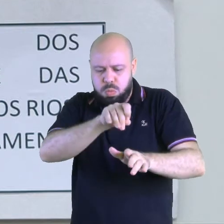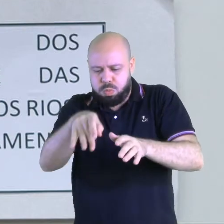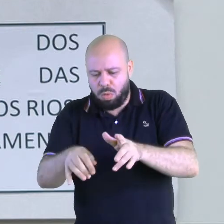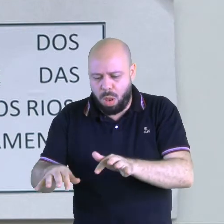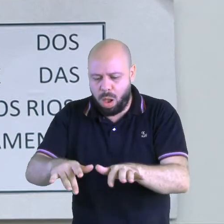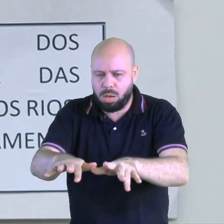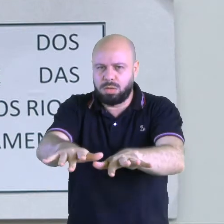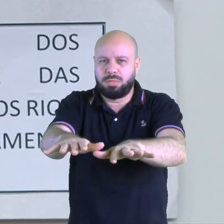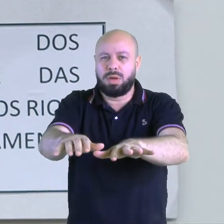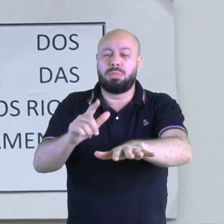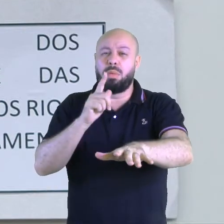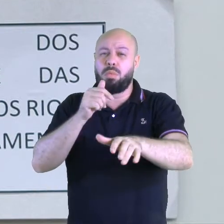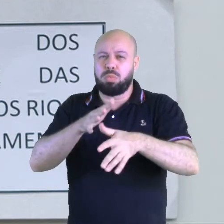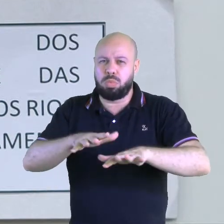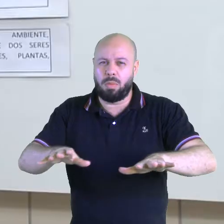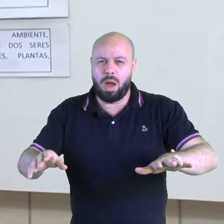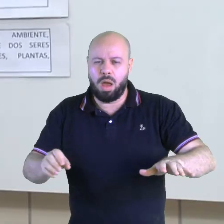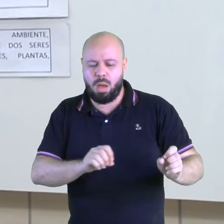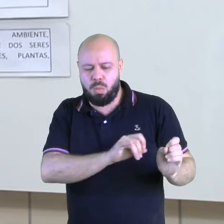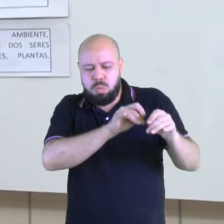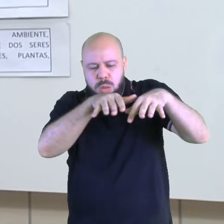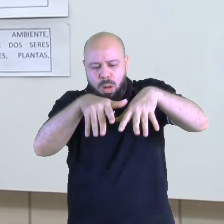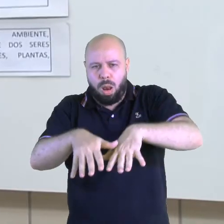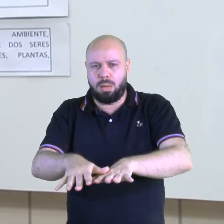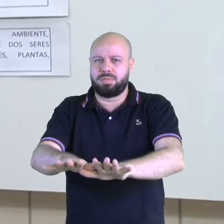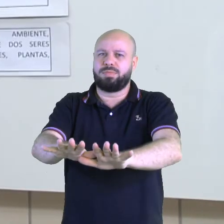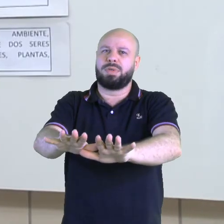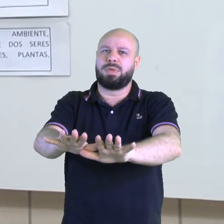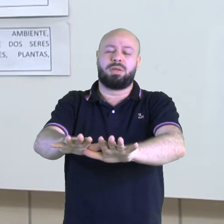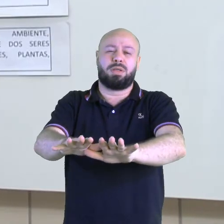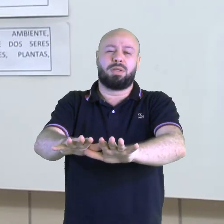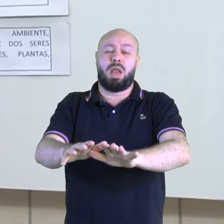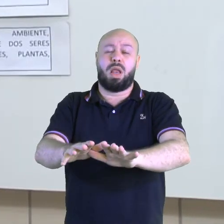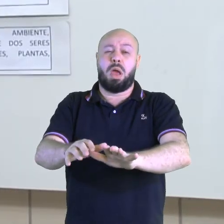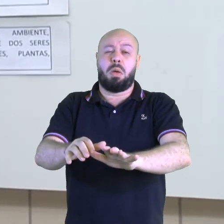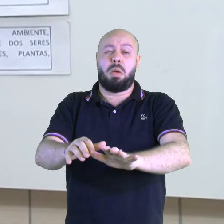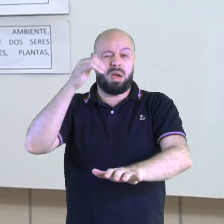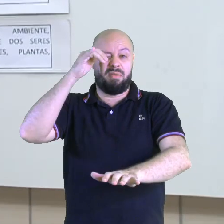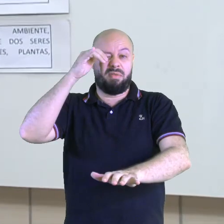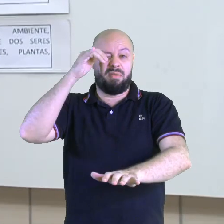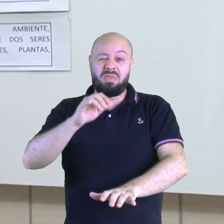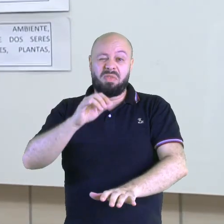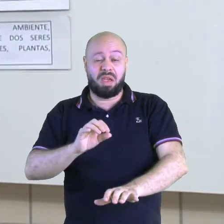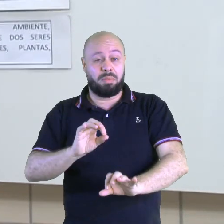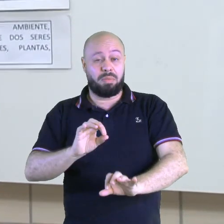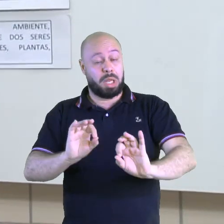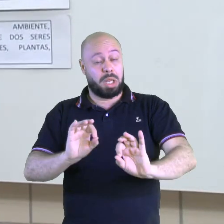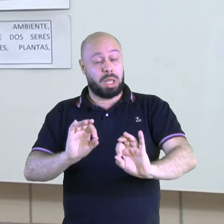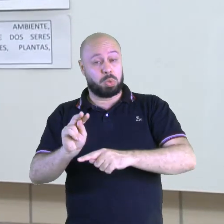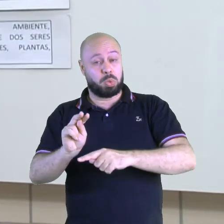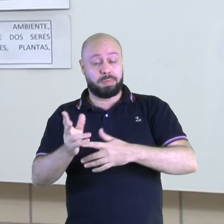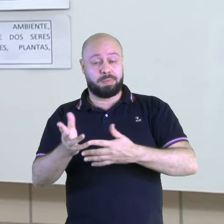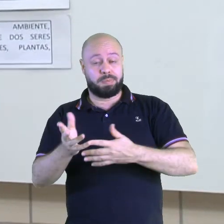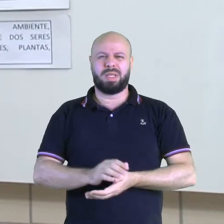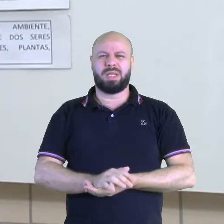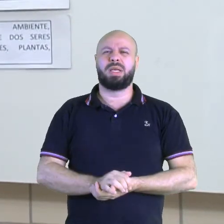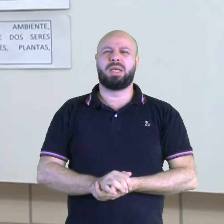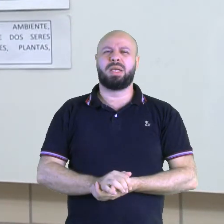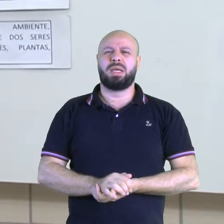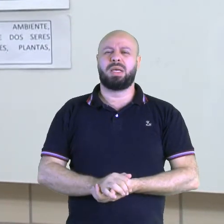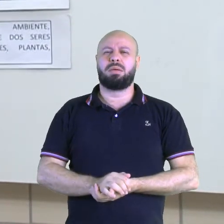mares sem tratamento adequado. Então, todo esgoto, toda água, antes de ser